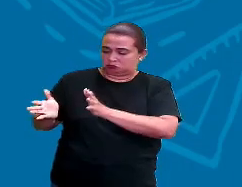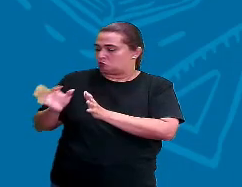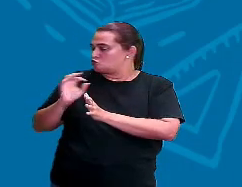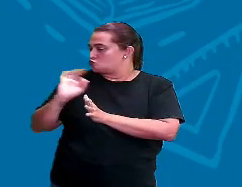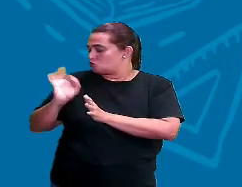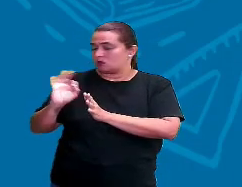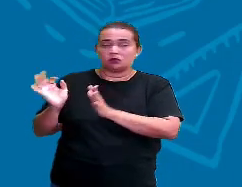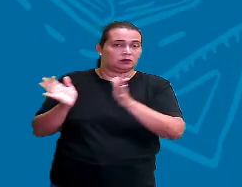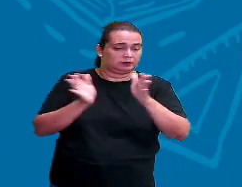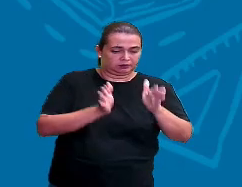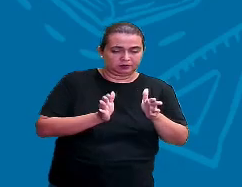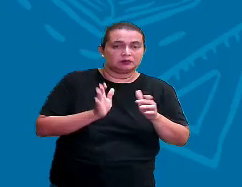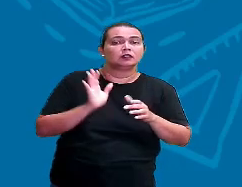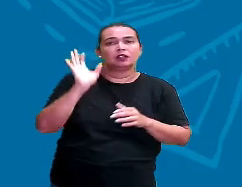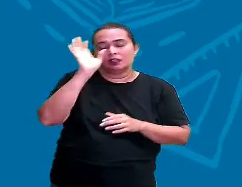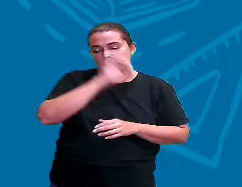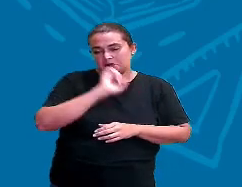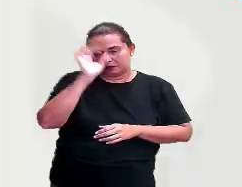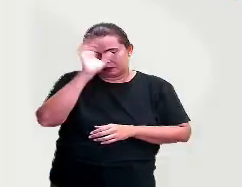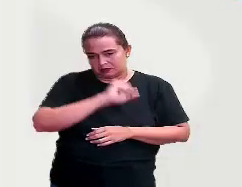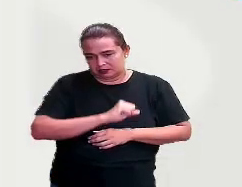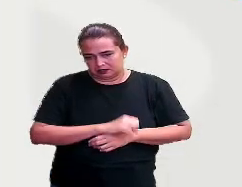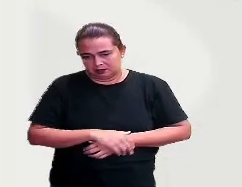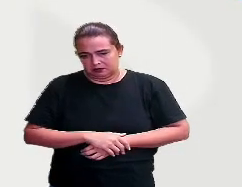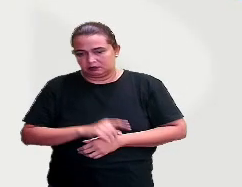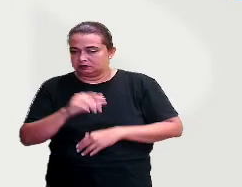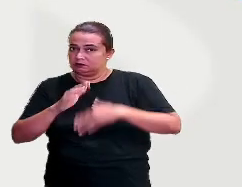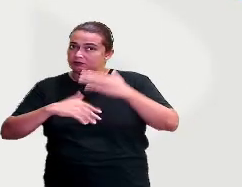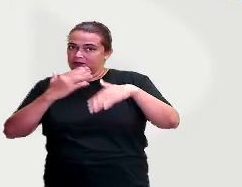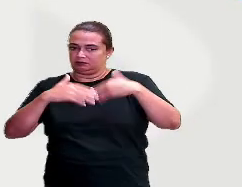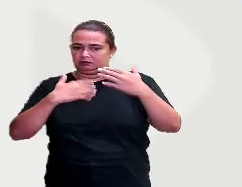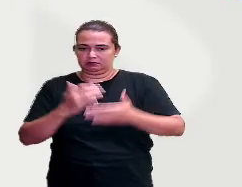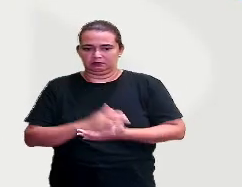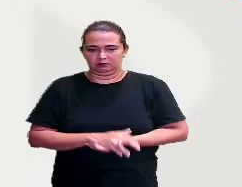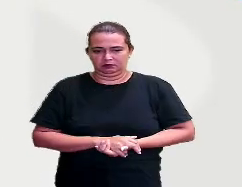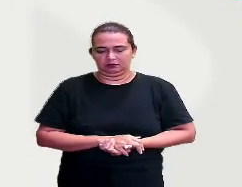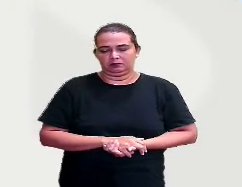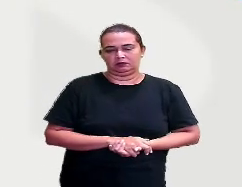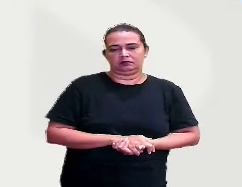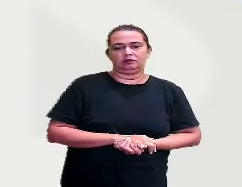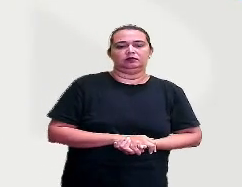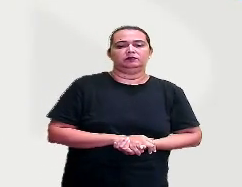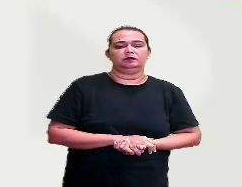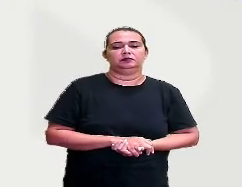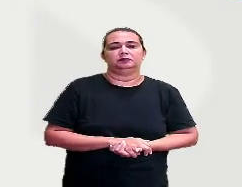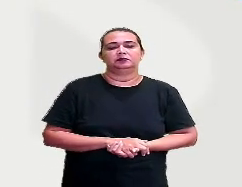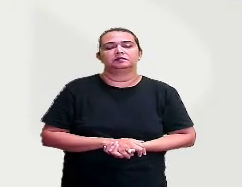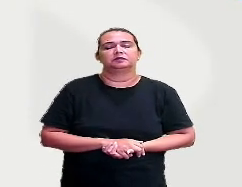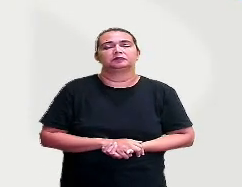já ver quanto que você já aprendeu, quanto que você já se desenvolveu, tá bem? Então, vamos pensar aqui comigo.